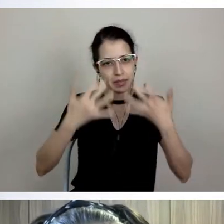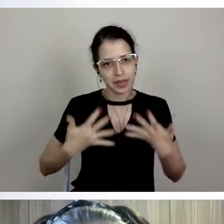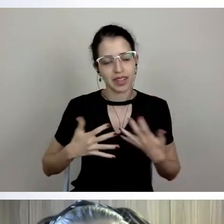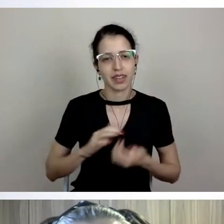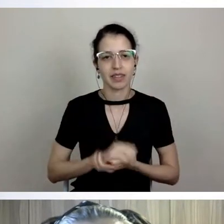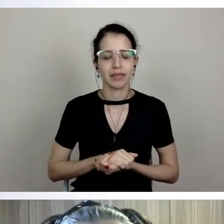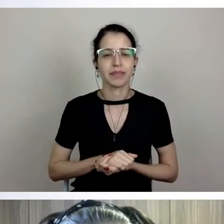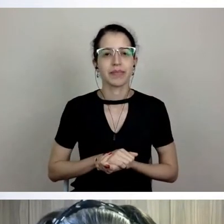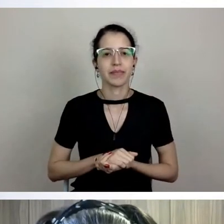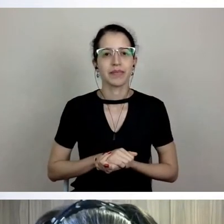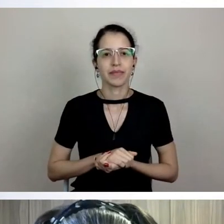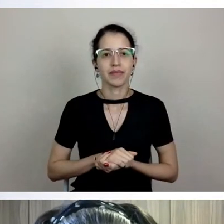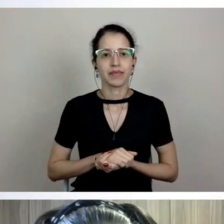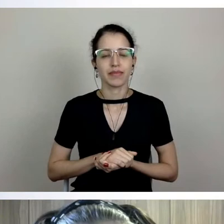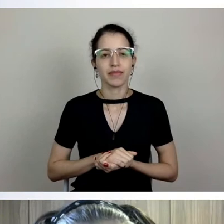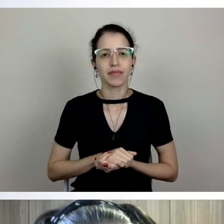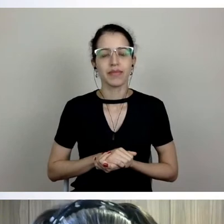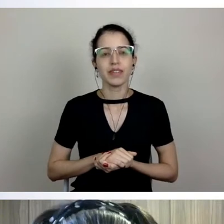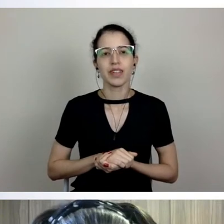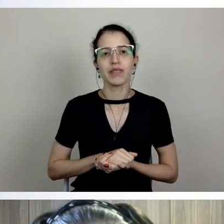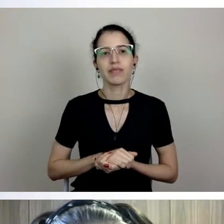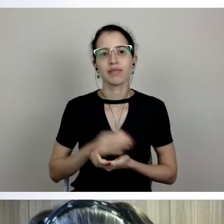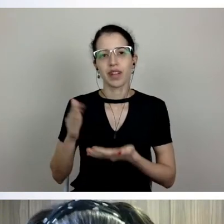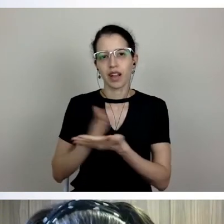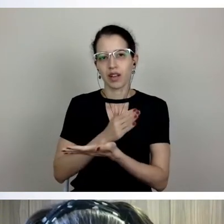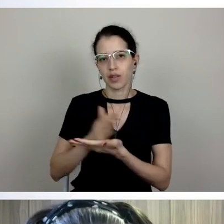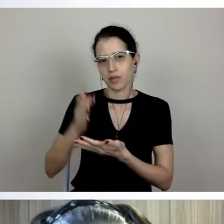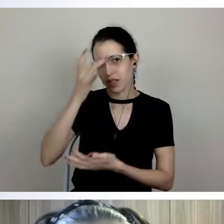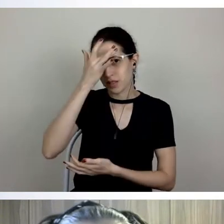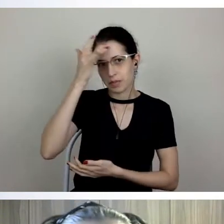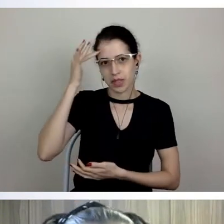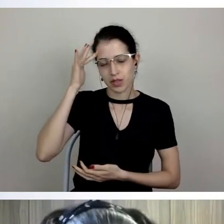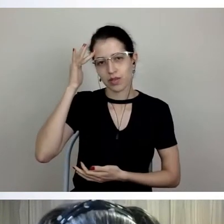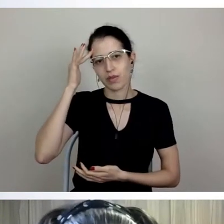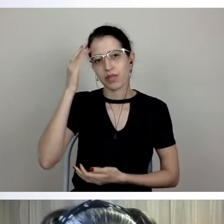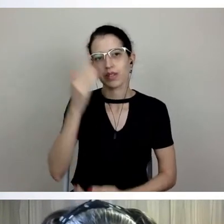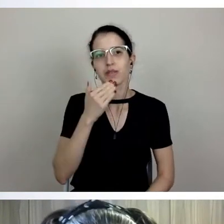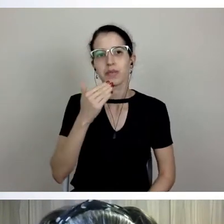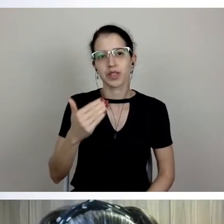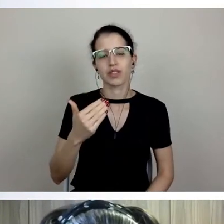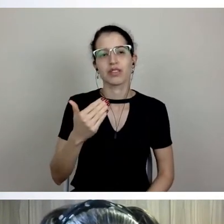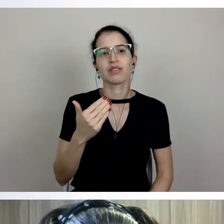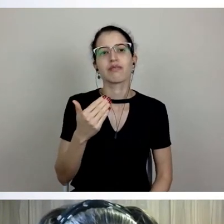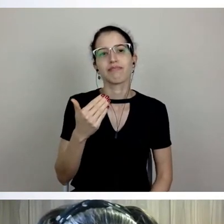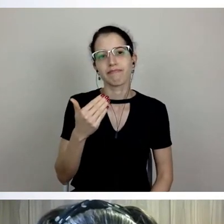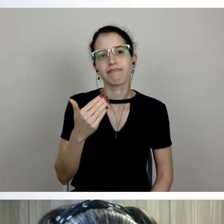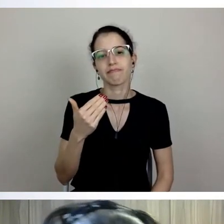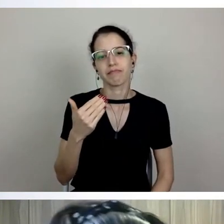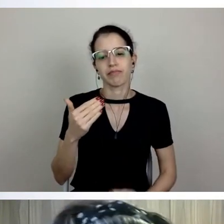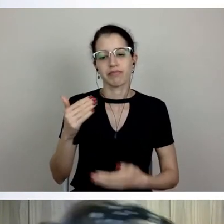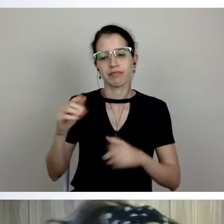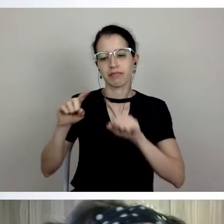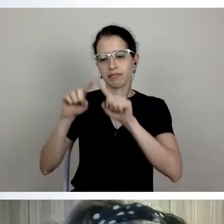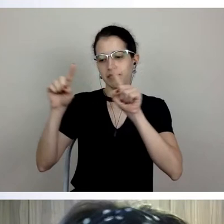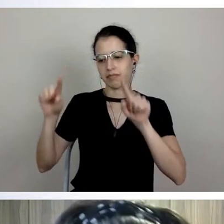alguns pedidos para ampliação da janela da intérprete, por conta da dificuldade de